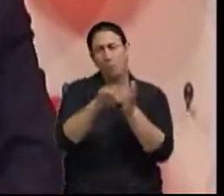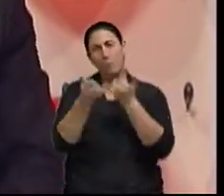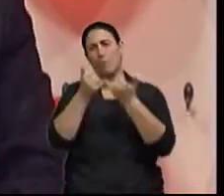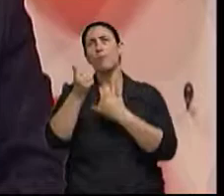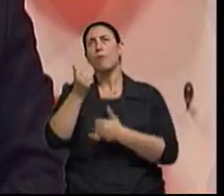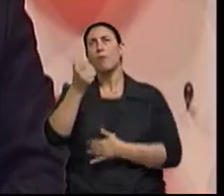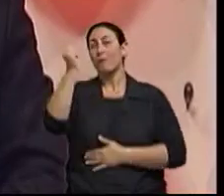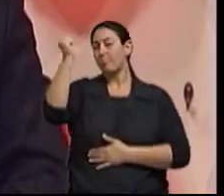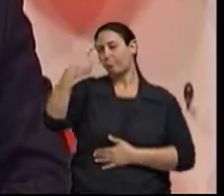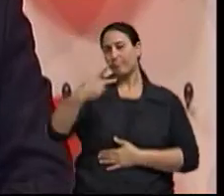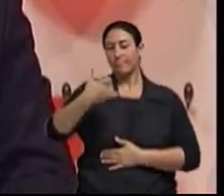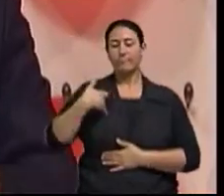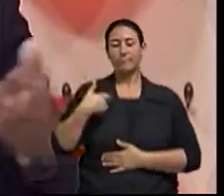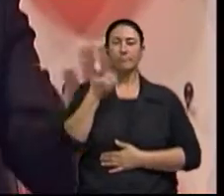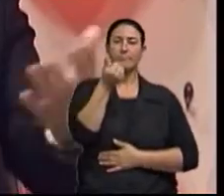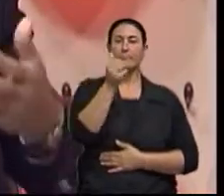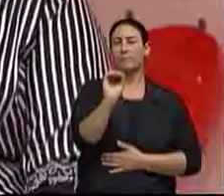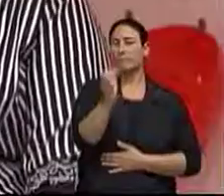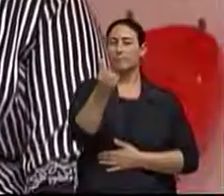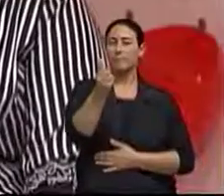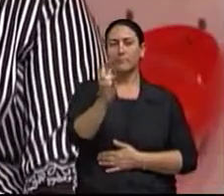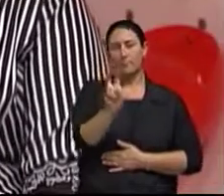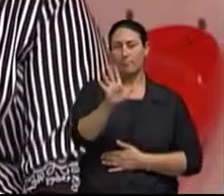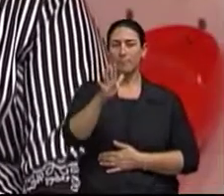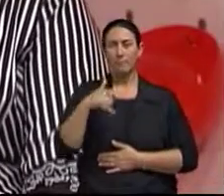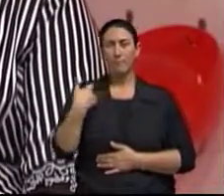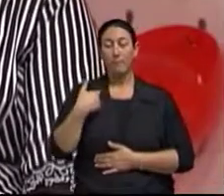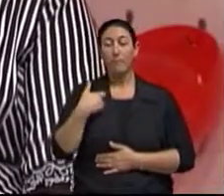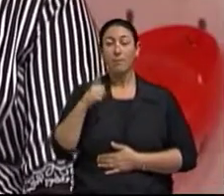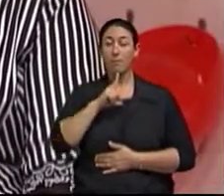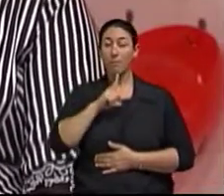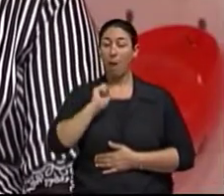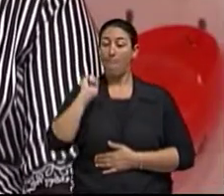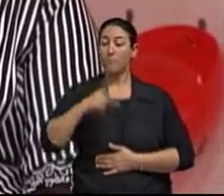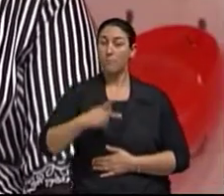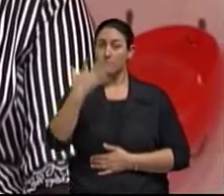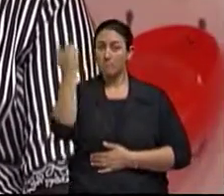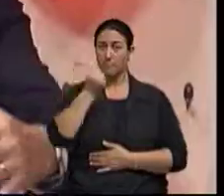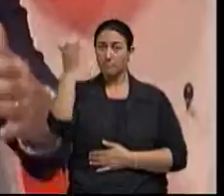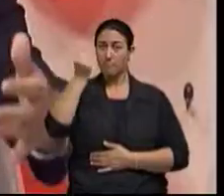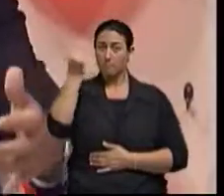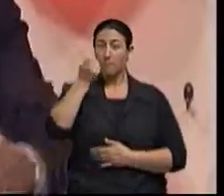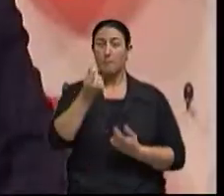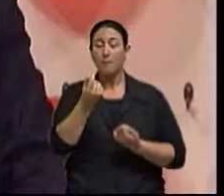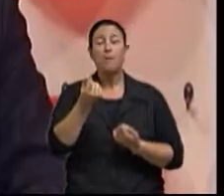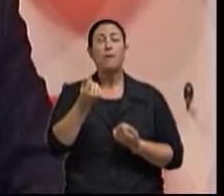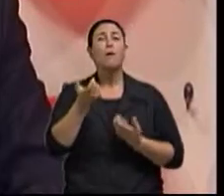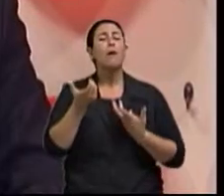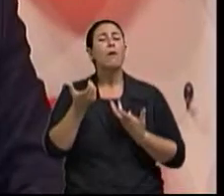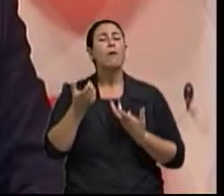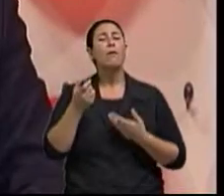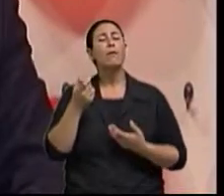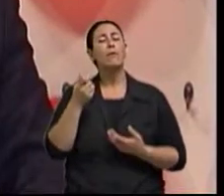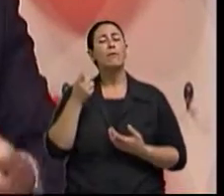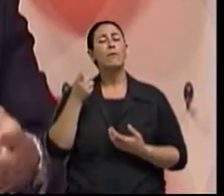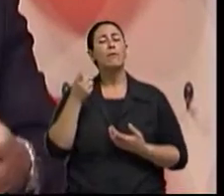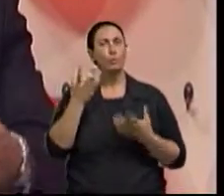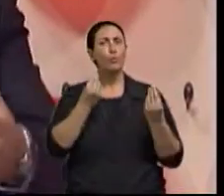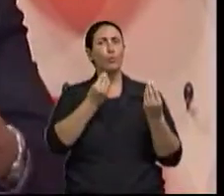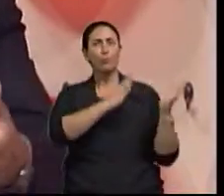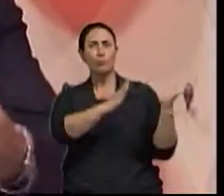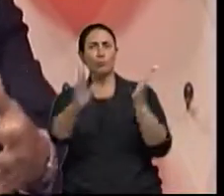dizer, 60, 65 anos, que hoje em dia praticamente existem muitos aposentados já nessa idade, é,